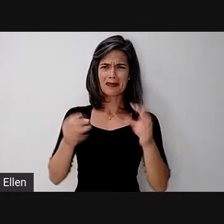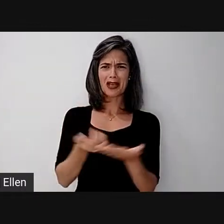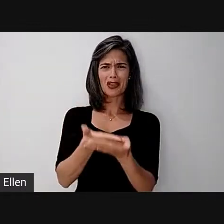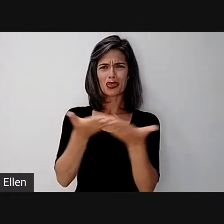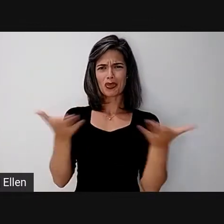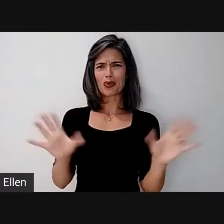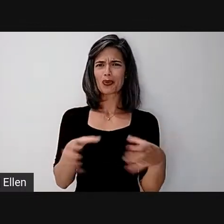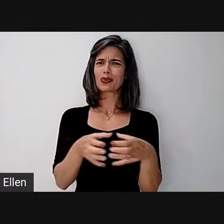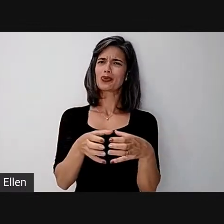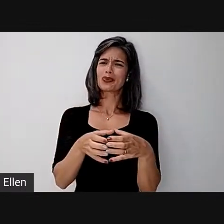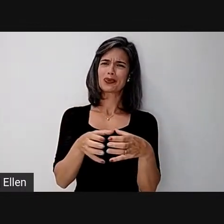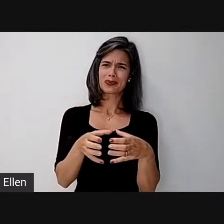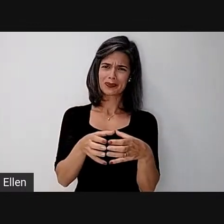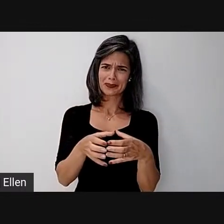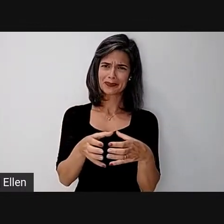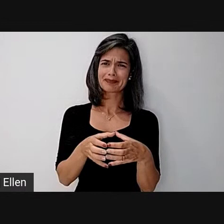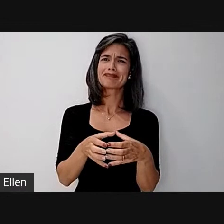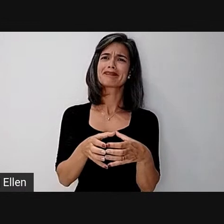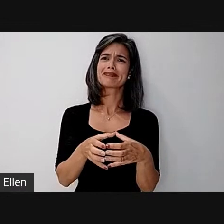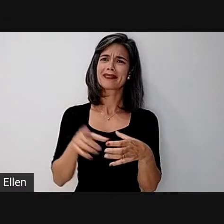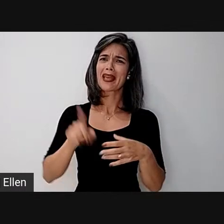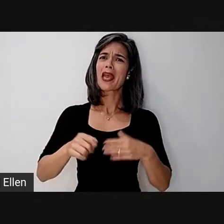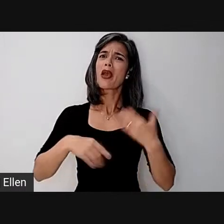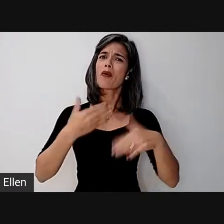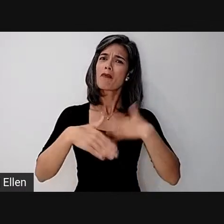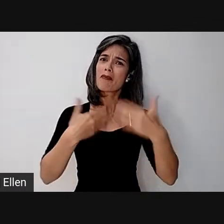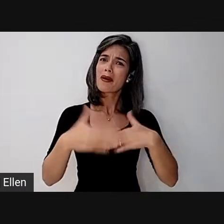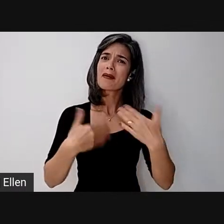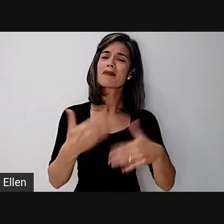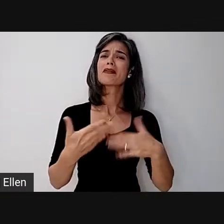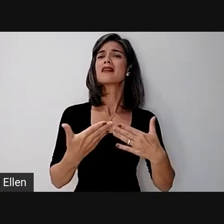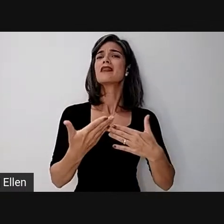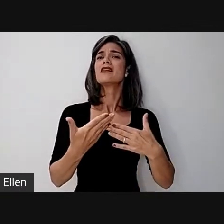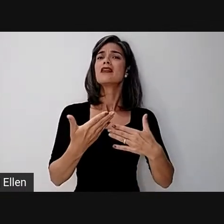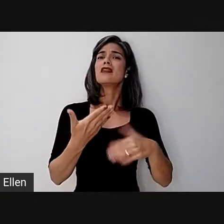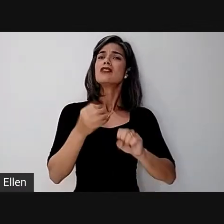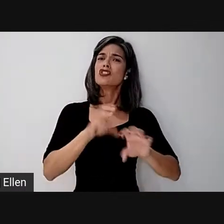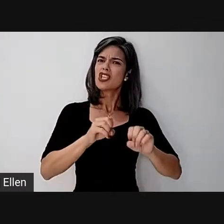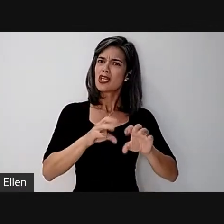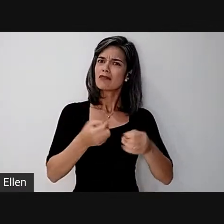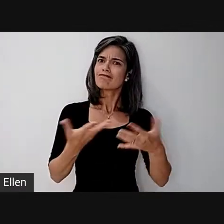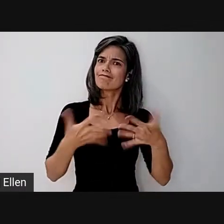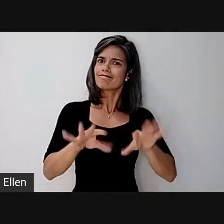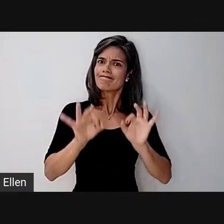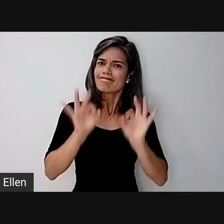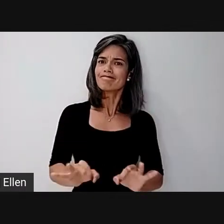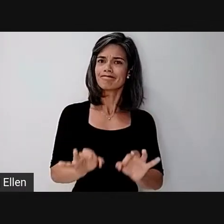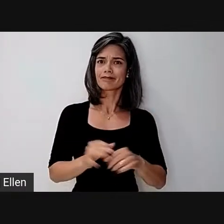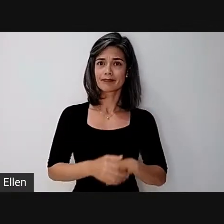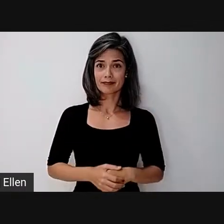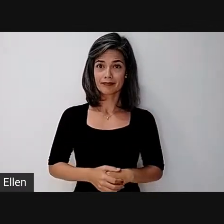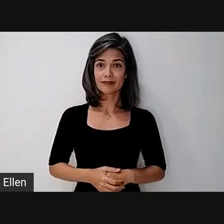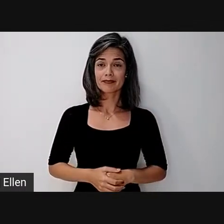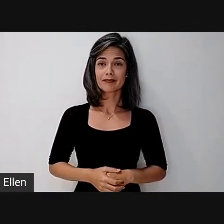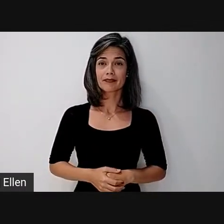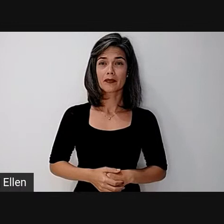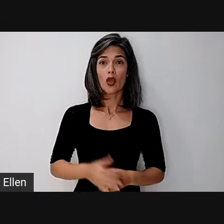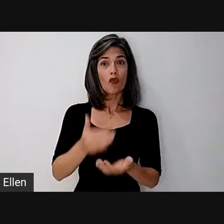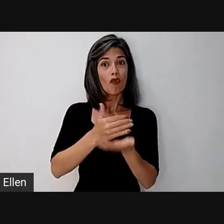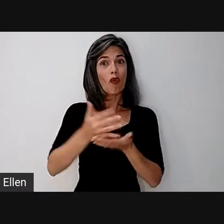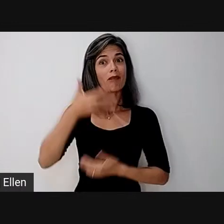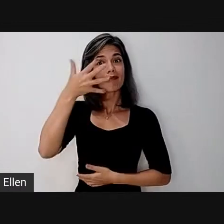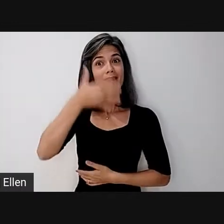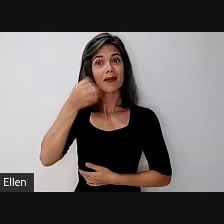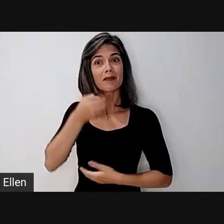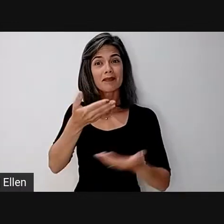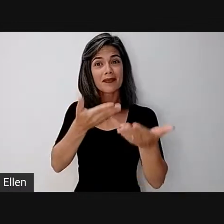equipe, e para uma prática de educação inclusiva potente. Gostaria de iniciar minha fala dando boas-vindas